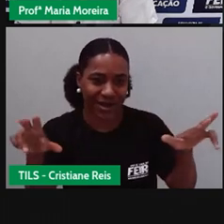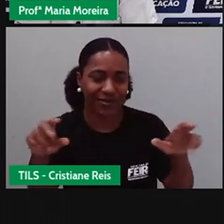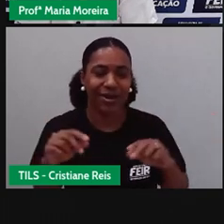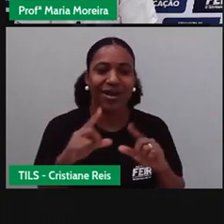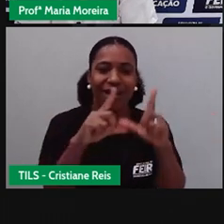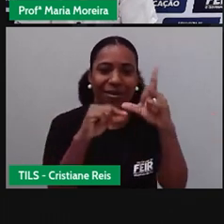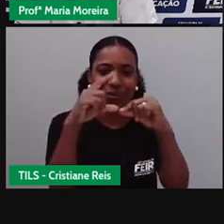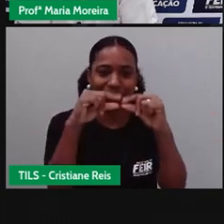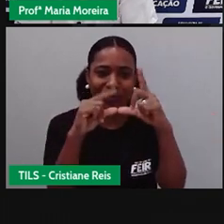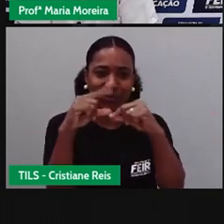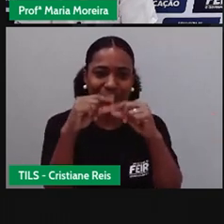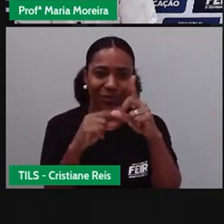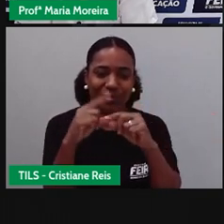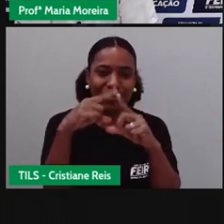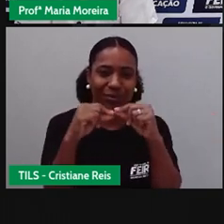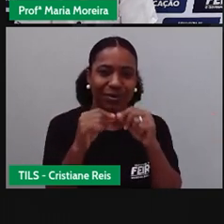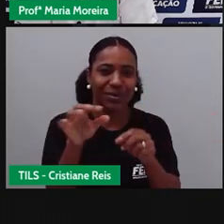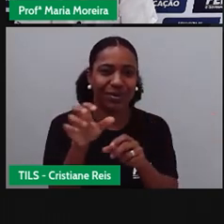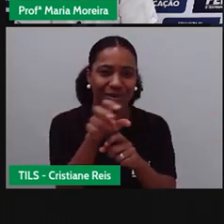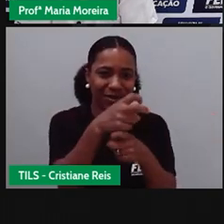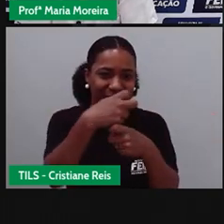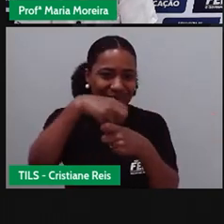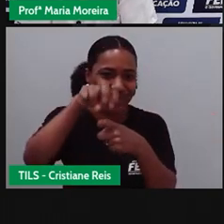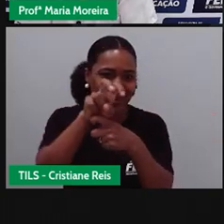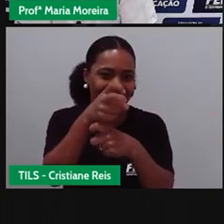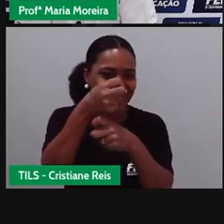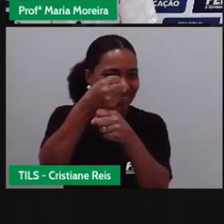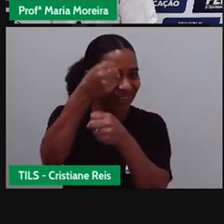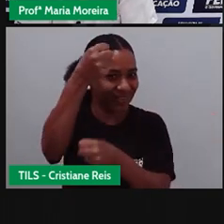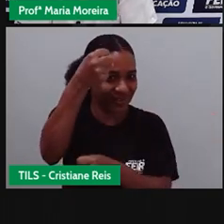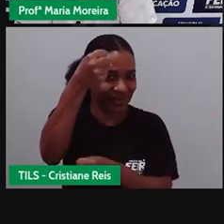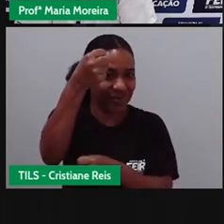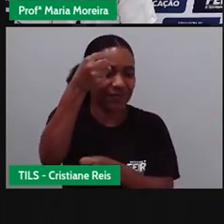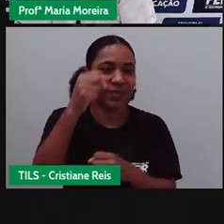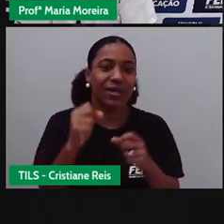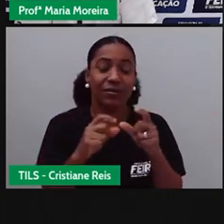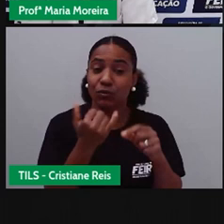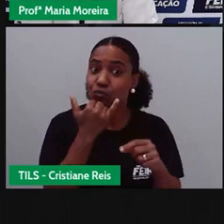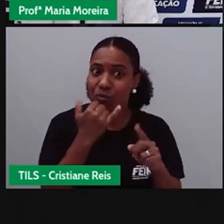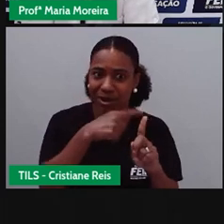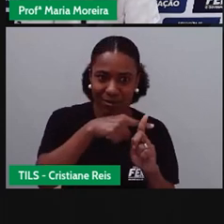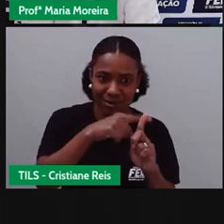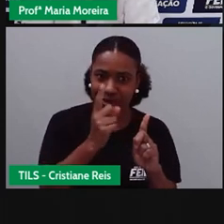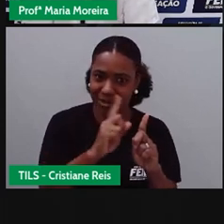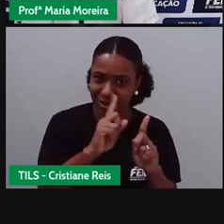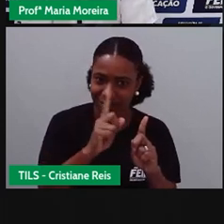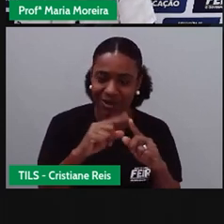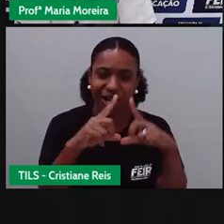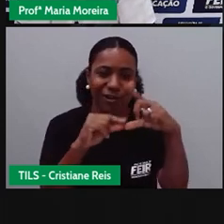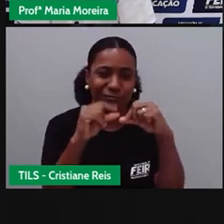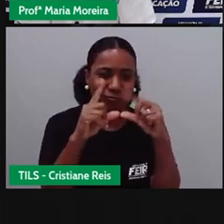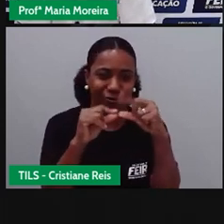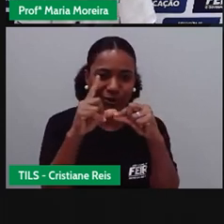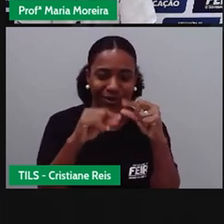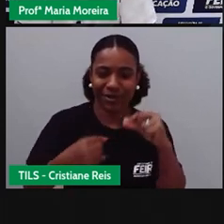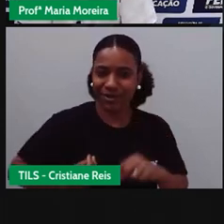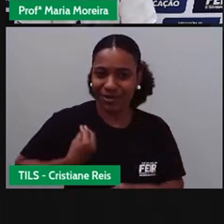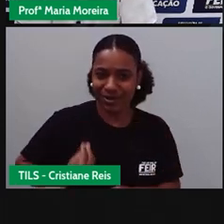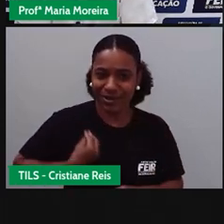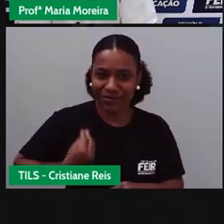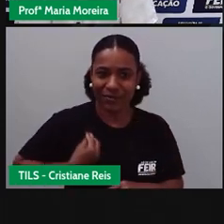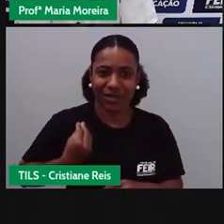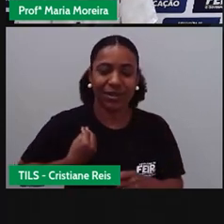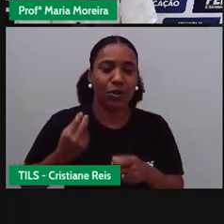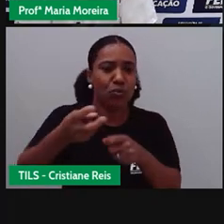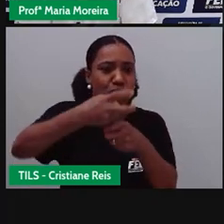vida aí que é para falar, olha, aparece mais um asterisco. A estrela da vida, desculpa, falei cruz. A cruz é vermelha, não isso? Que aparece nas ambulâncias